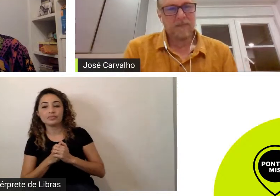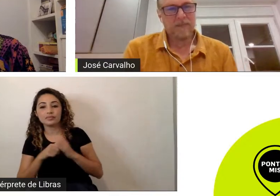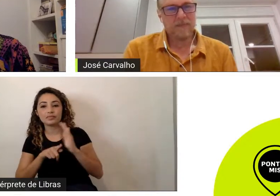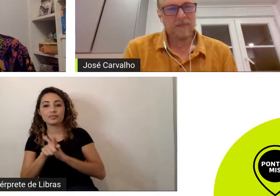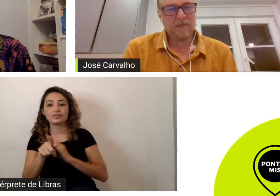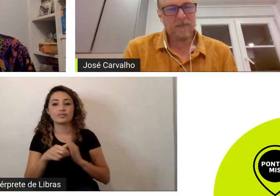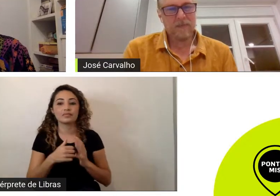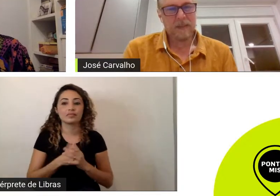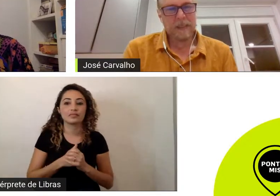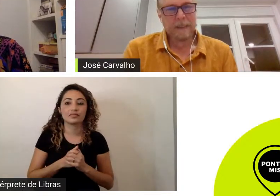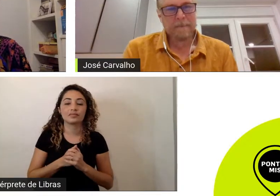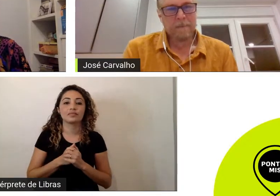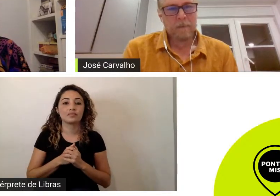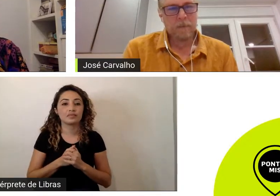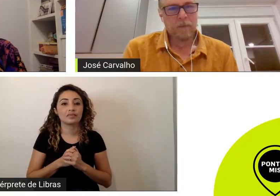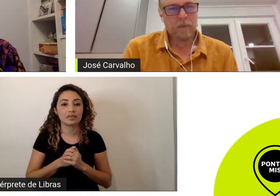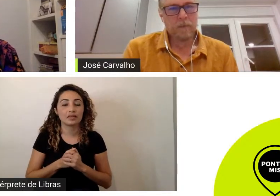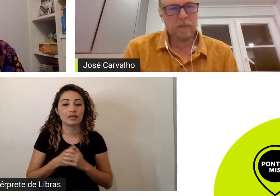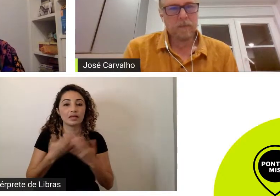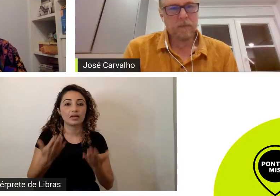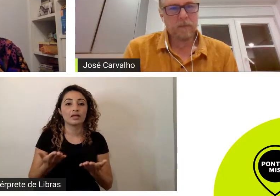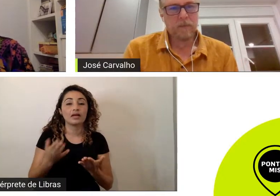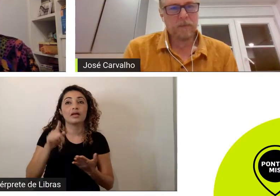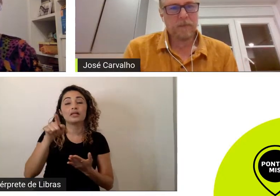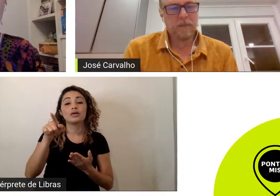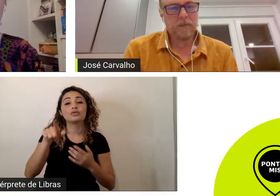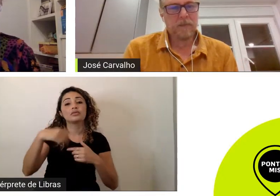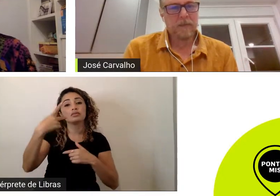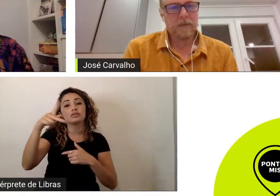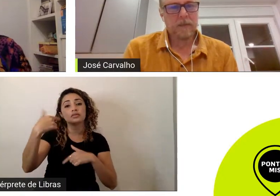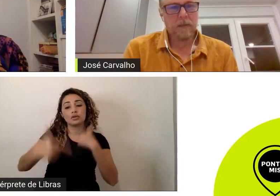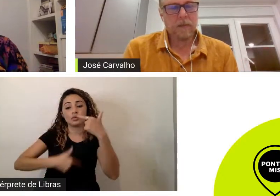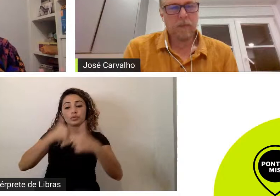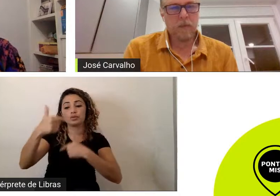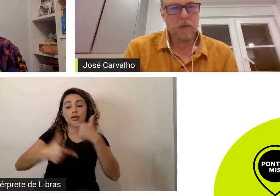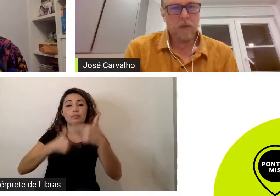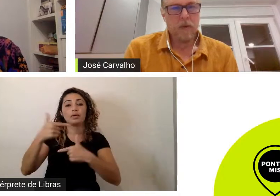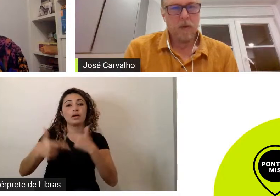trabalho voltado para o público infanto-juvenil eu sinto que tem